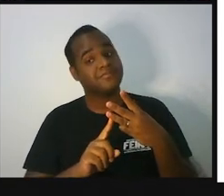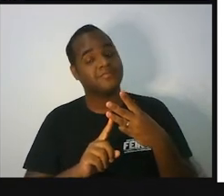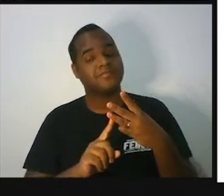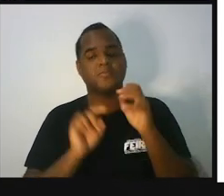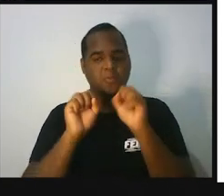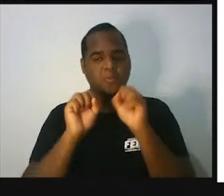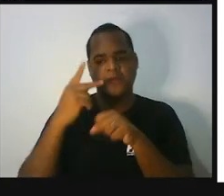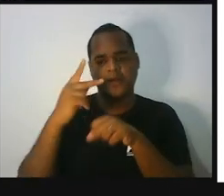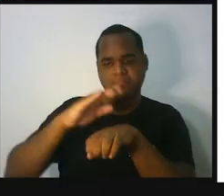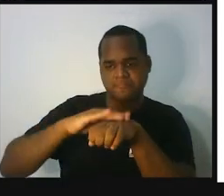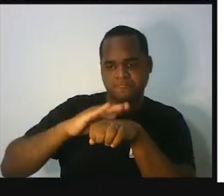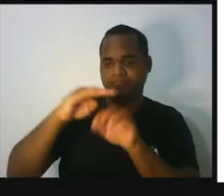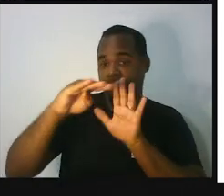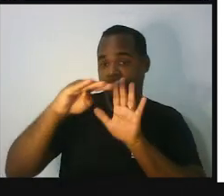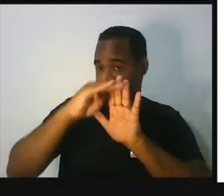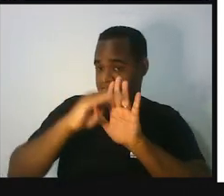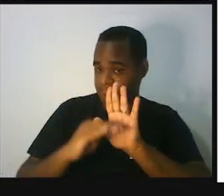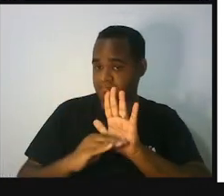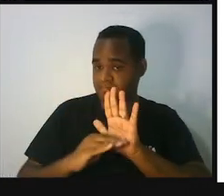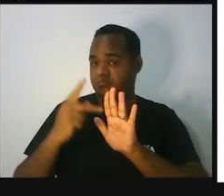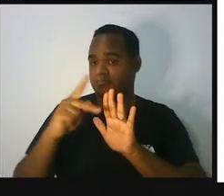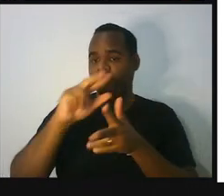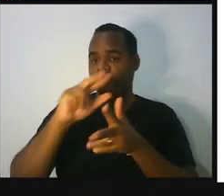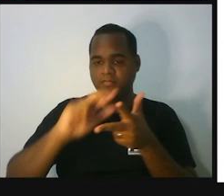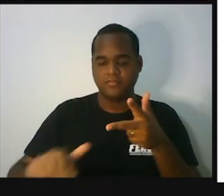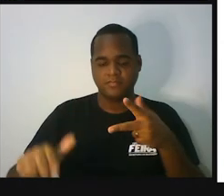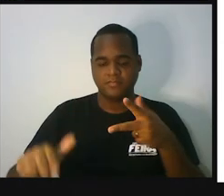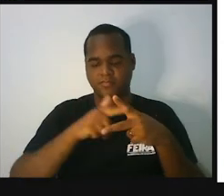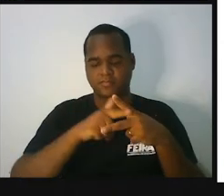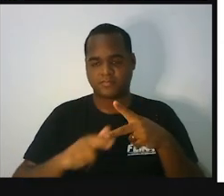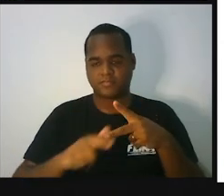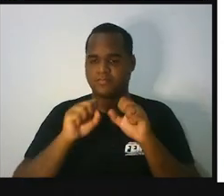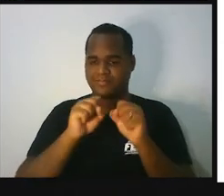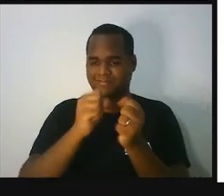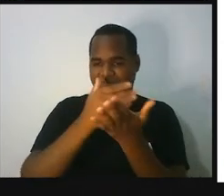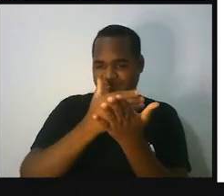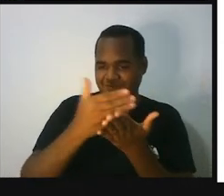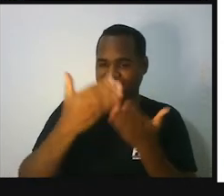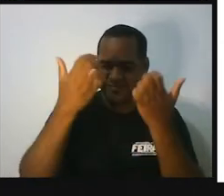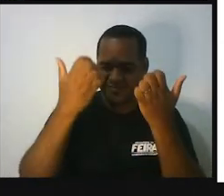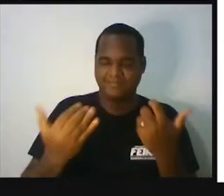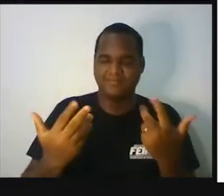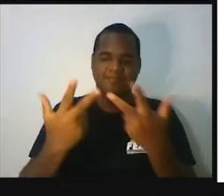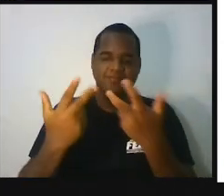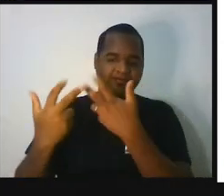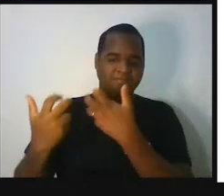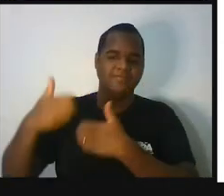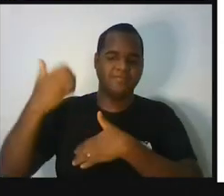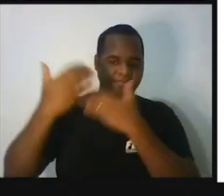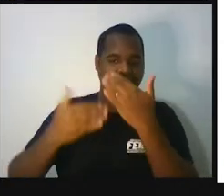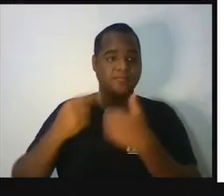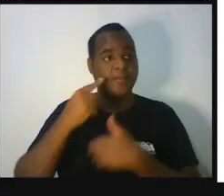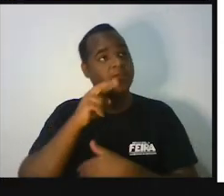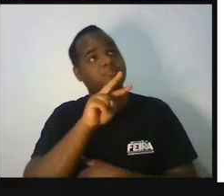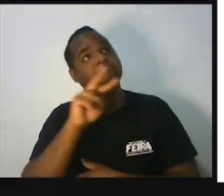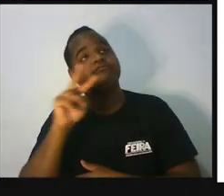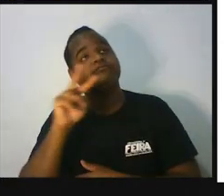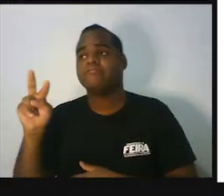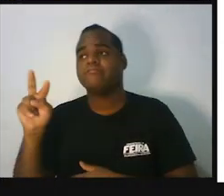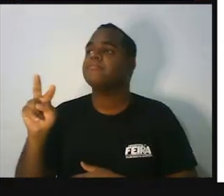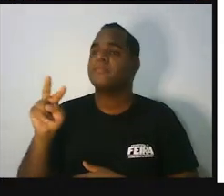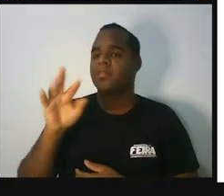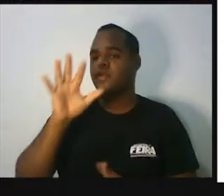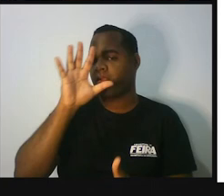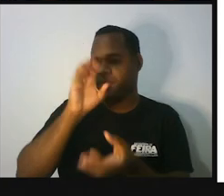Bom, se você fizer essa lista, eu tenho certeza que você vai começar, né, a perceber os triângulos à sua volta e vai